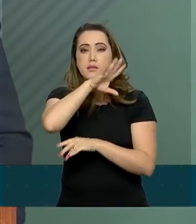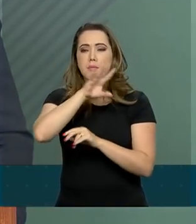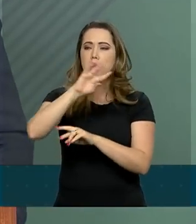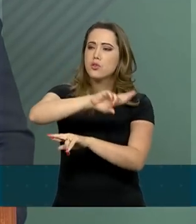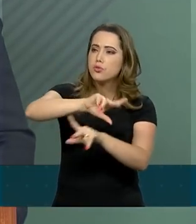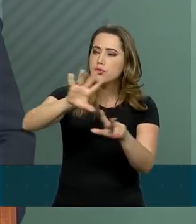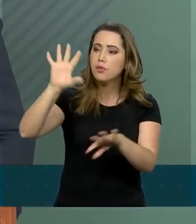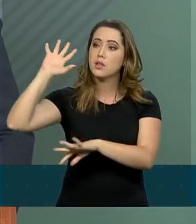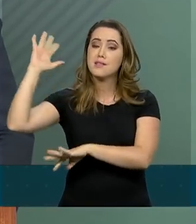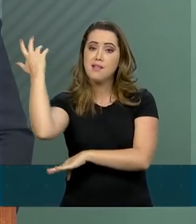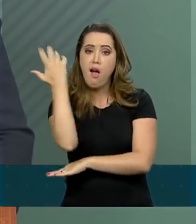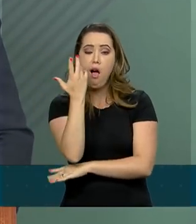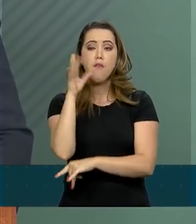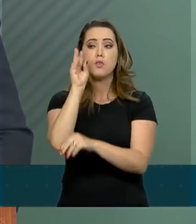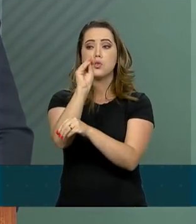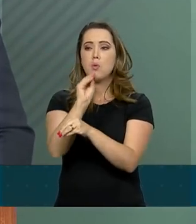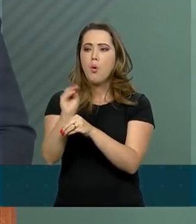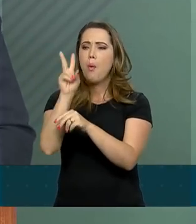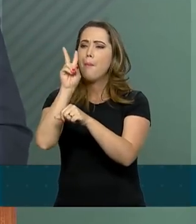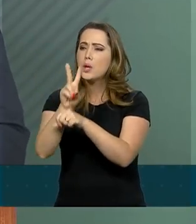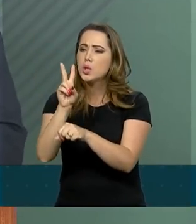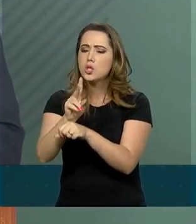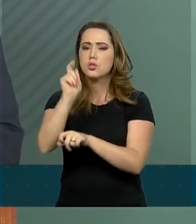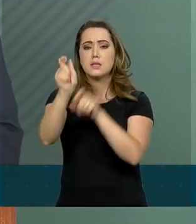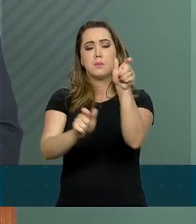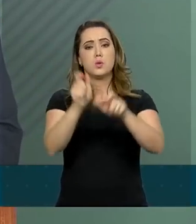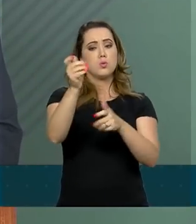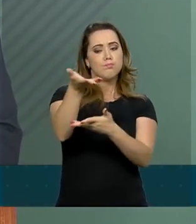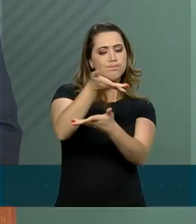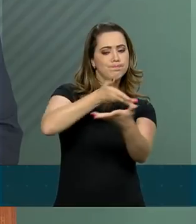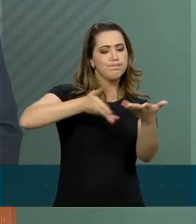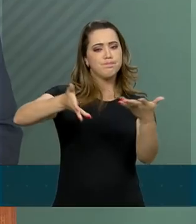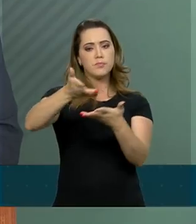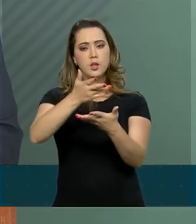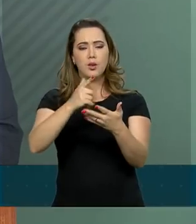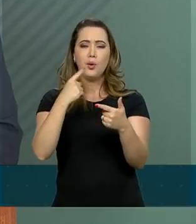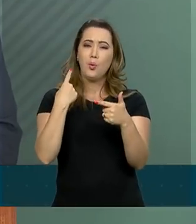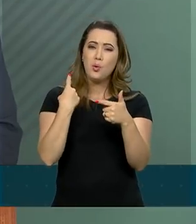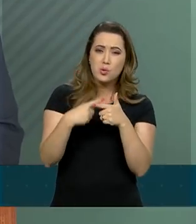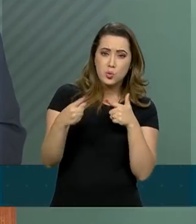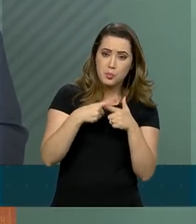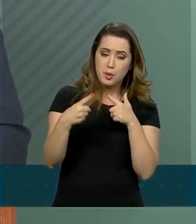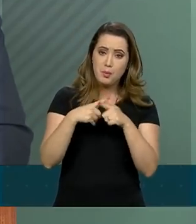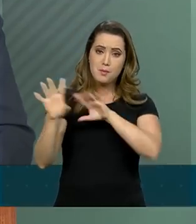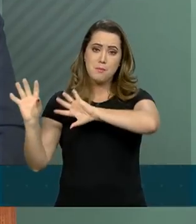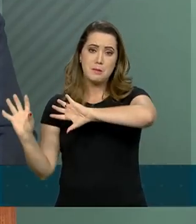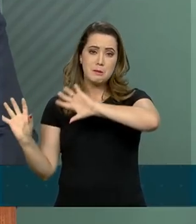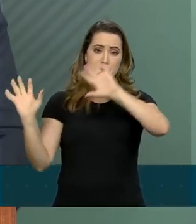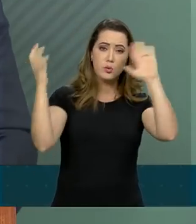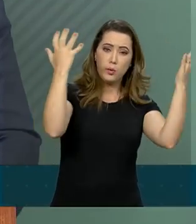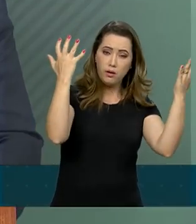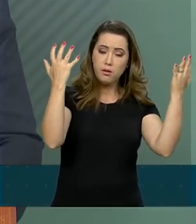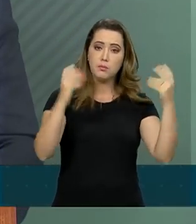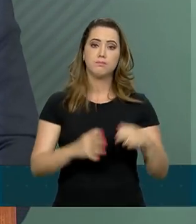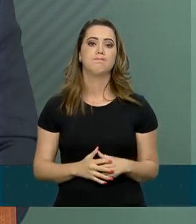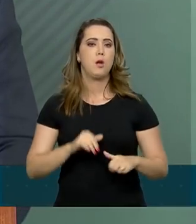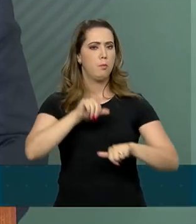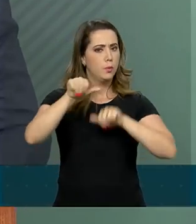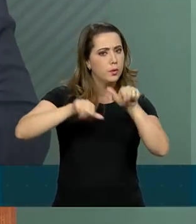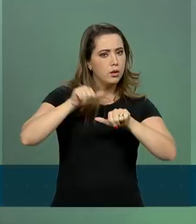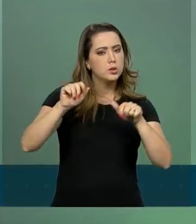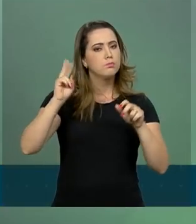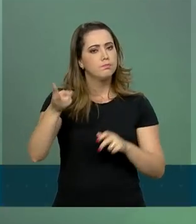para a proteção das pessoas em relação aos efeitos da mudança do clima.